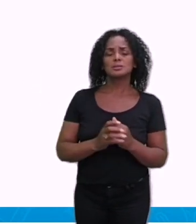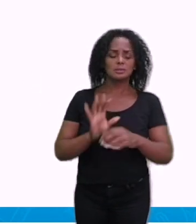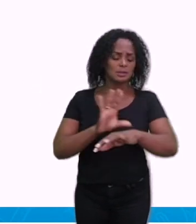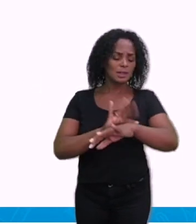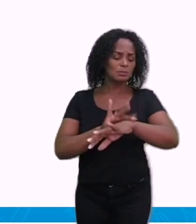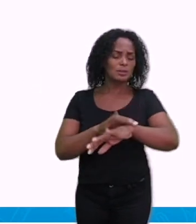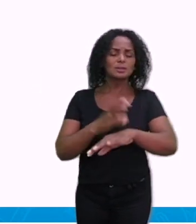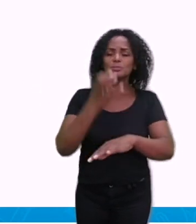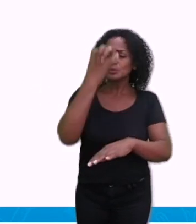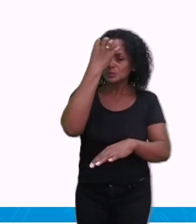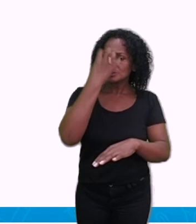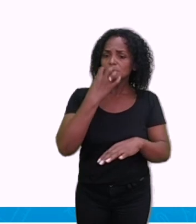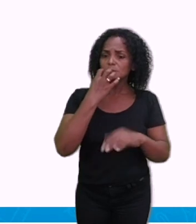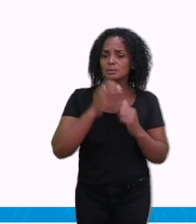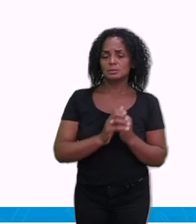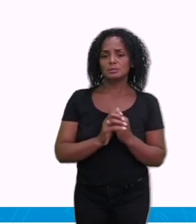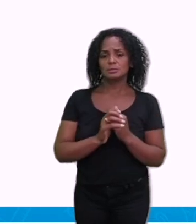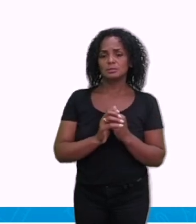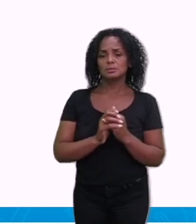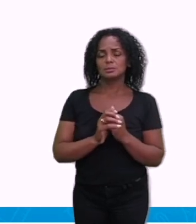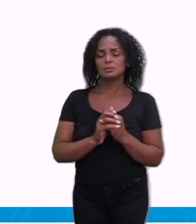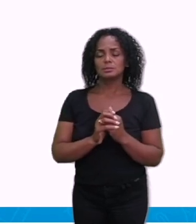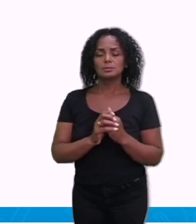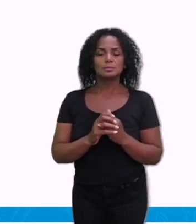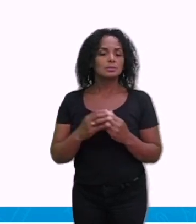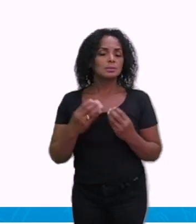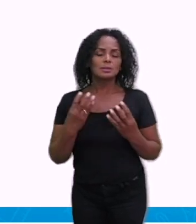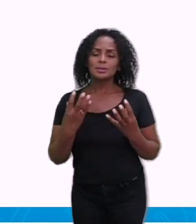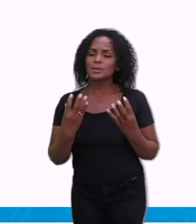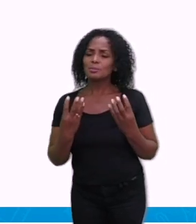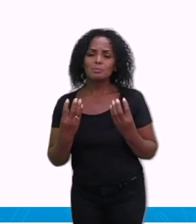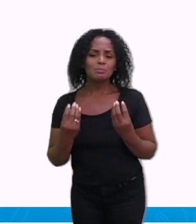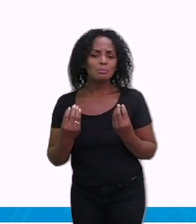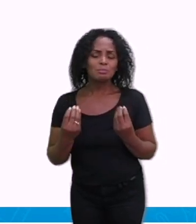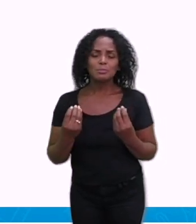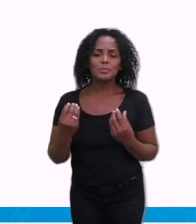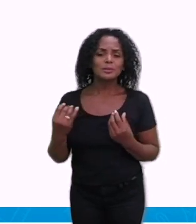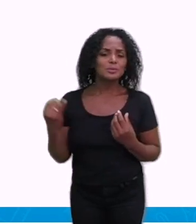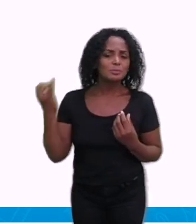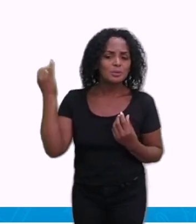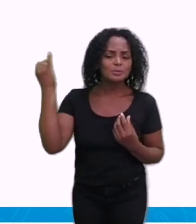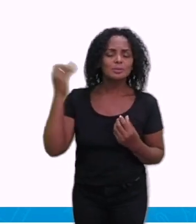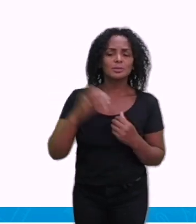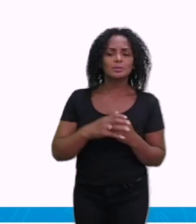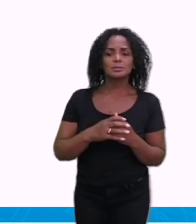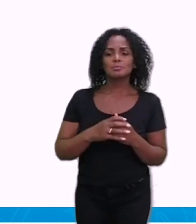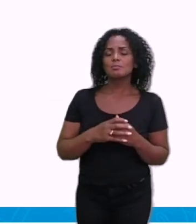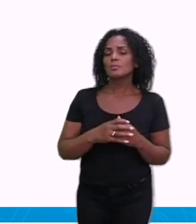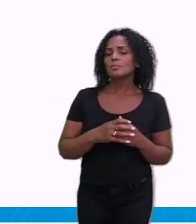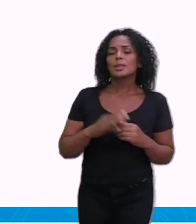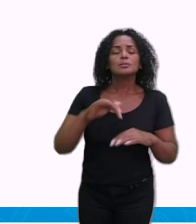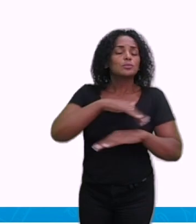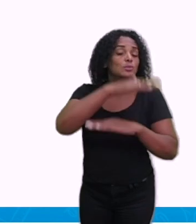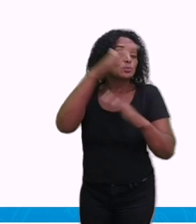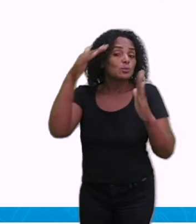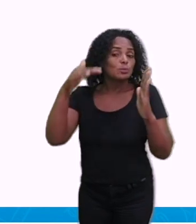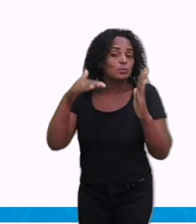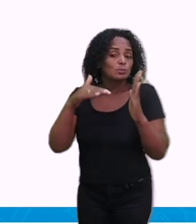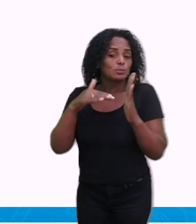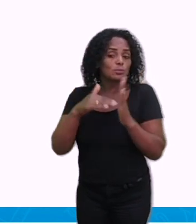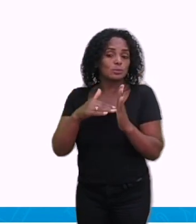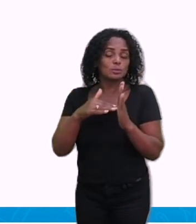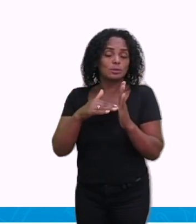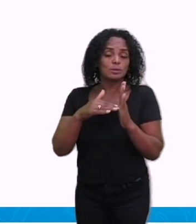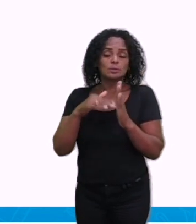Porque isso é uma questão de política pública, né? Isso aí é uma questão de todos nós como